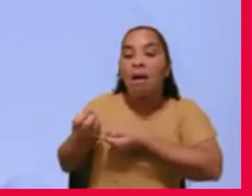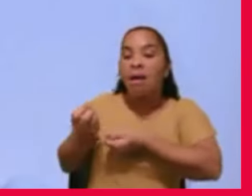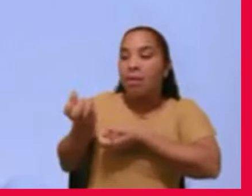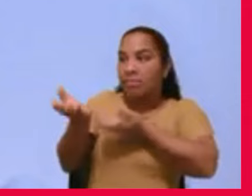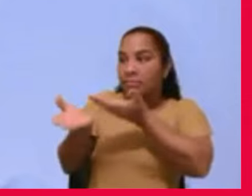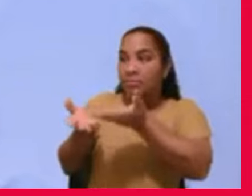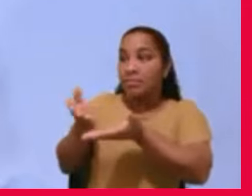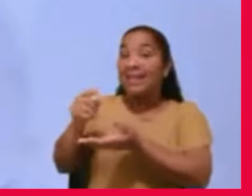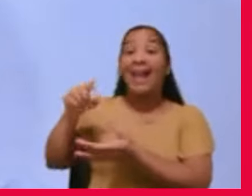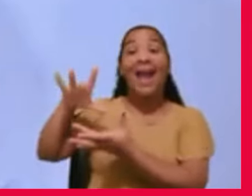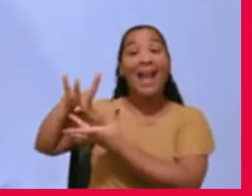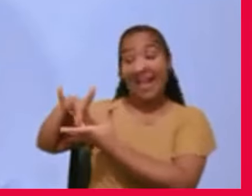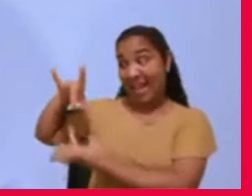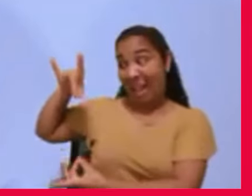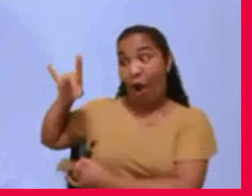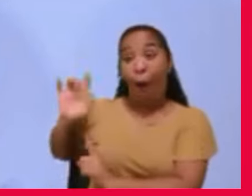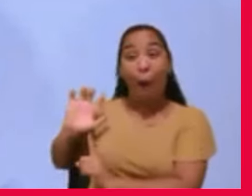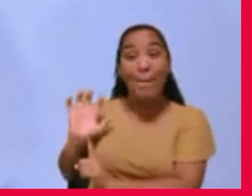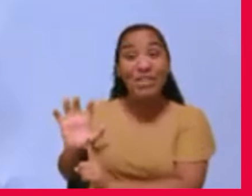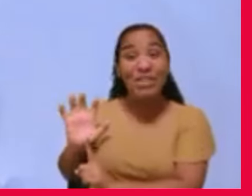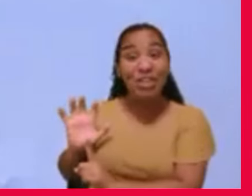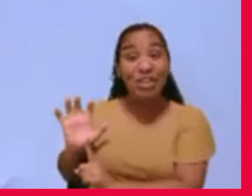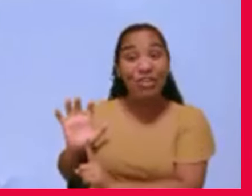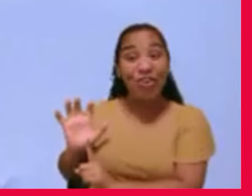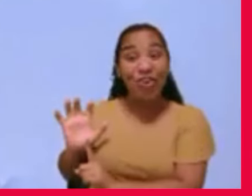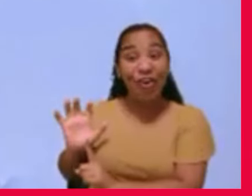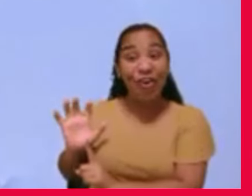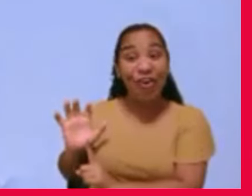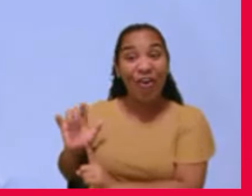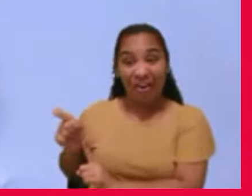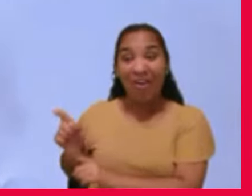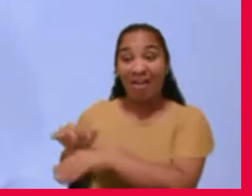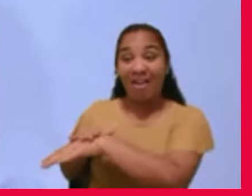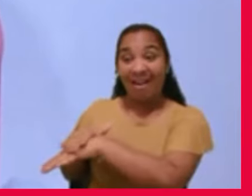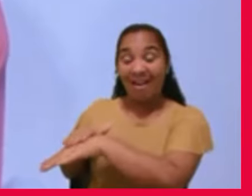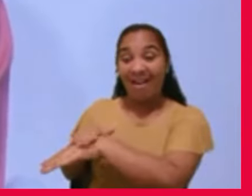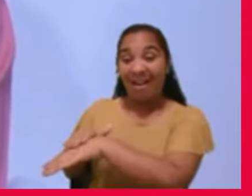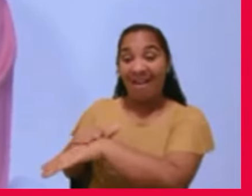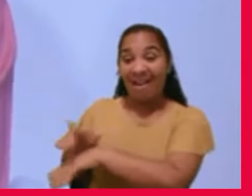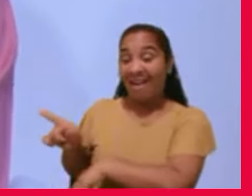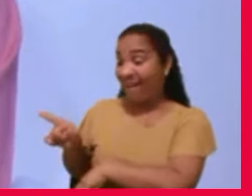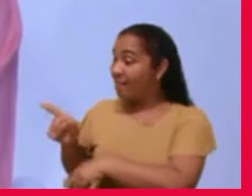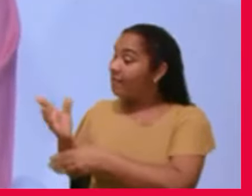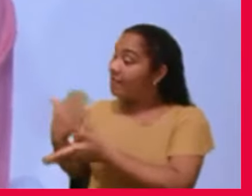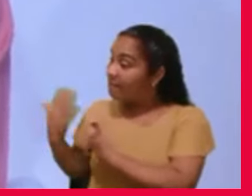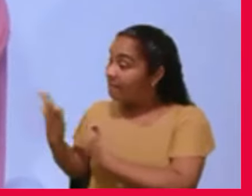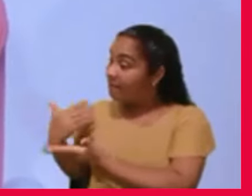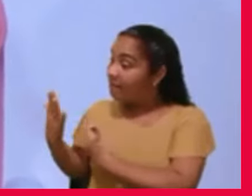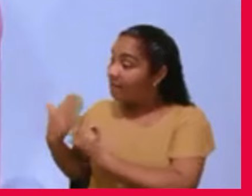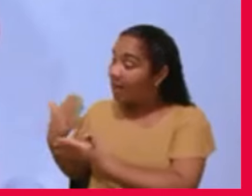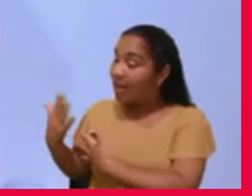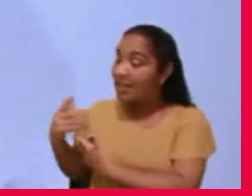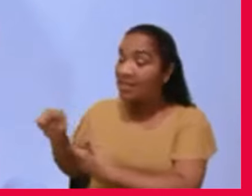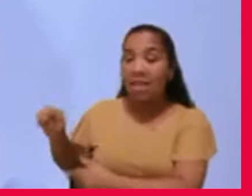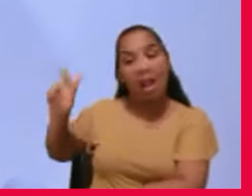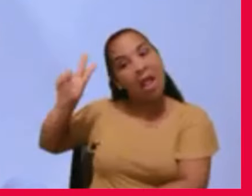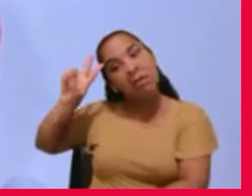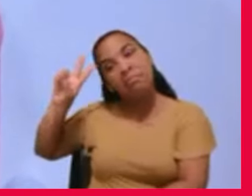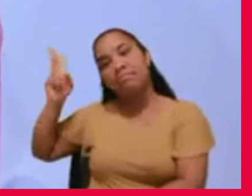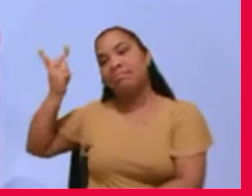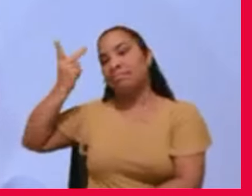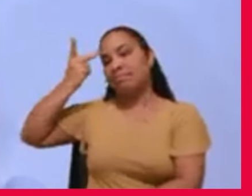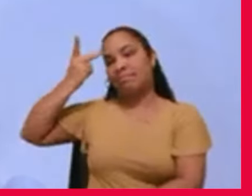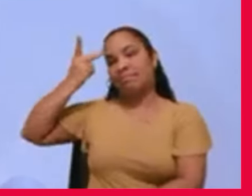que muda de atitude, e o espírito se recupera para continuar lá,